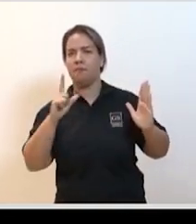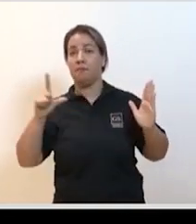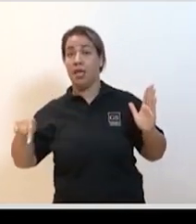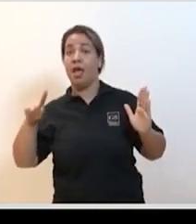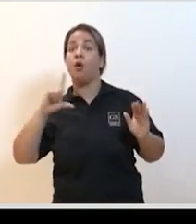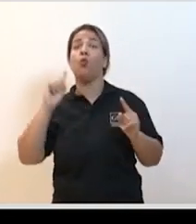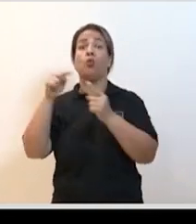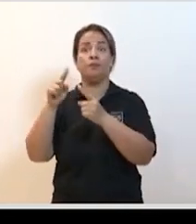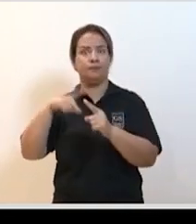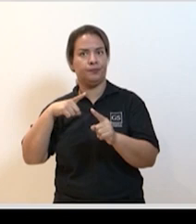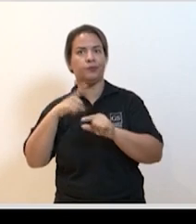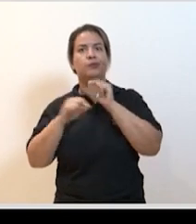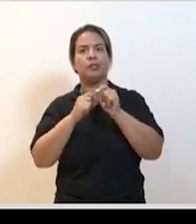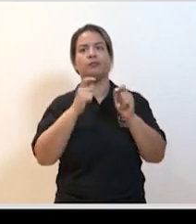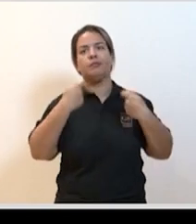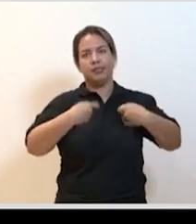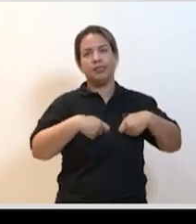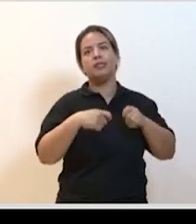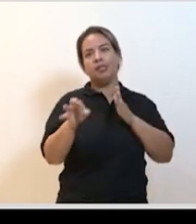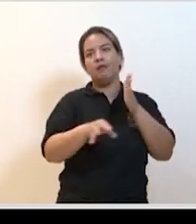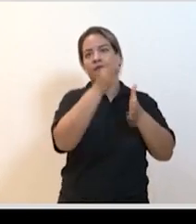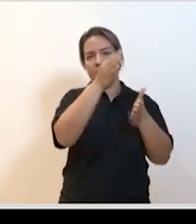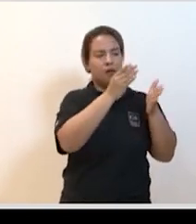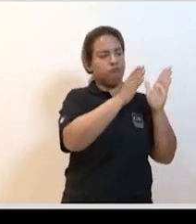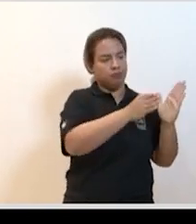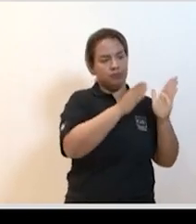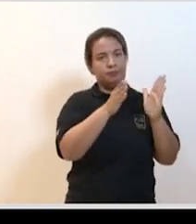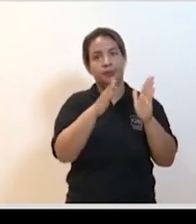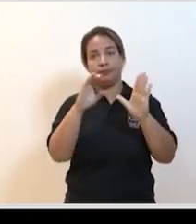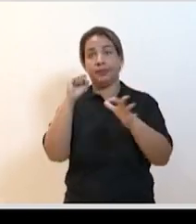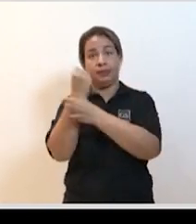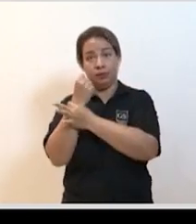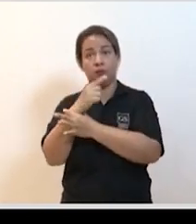ela precisa passar por todo um processo de validação que vai da segurança à eficácia